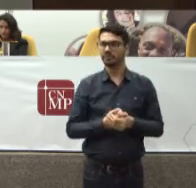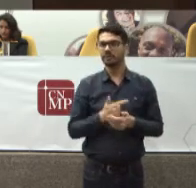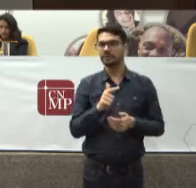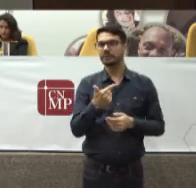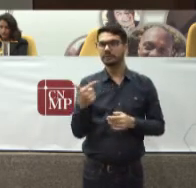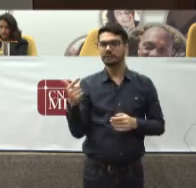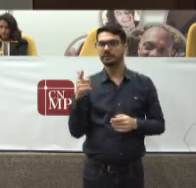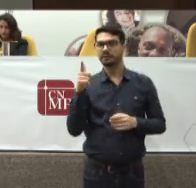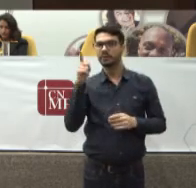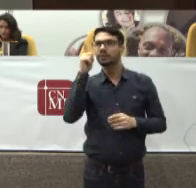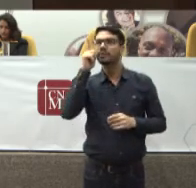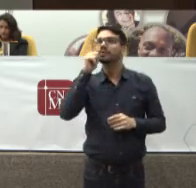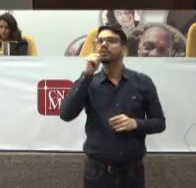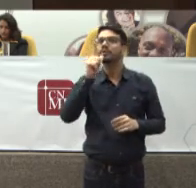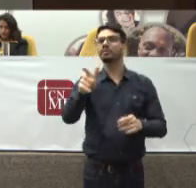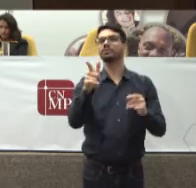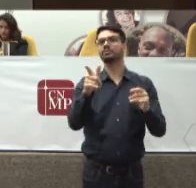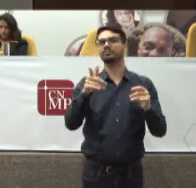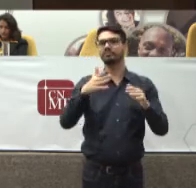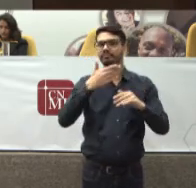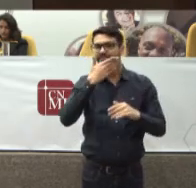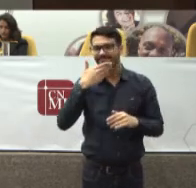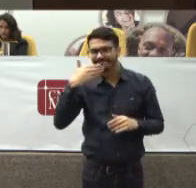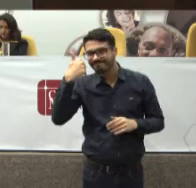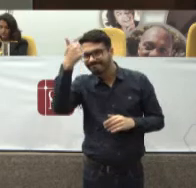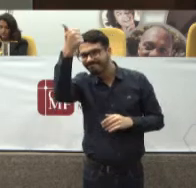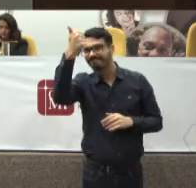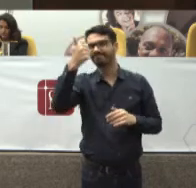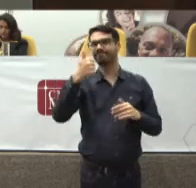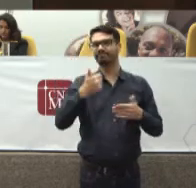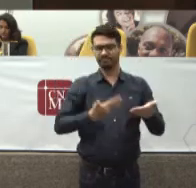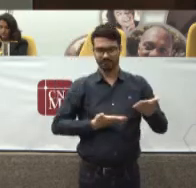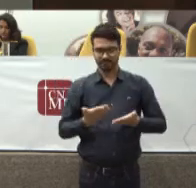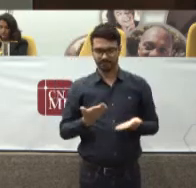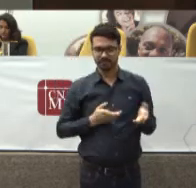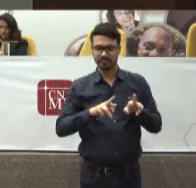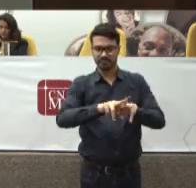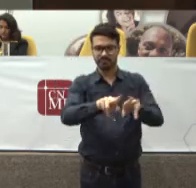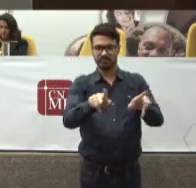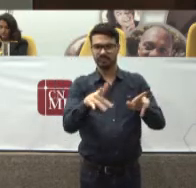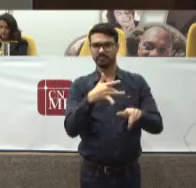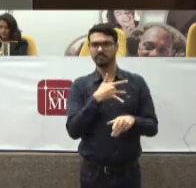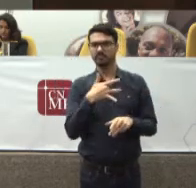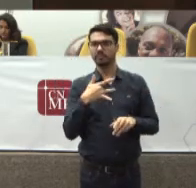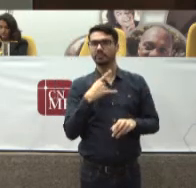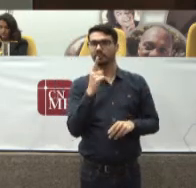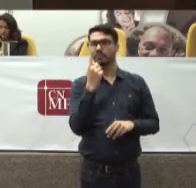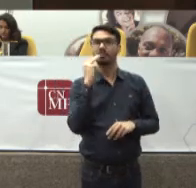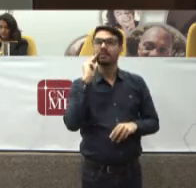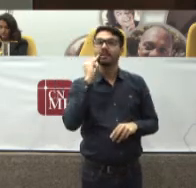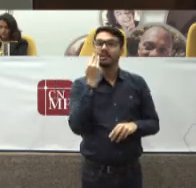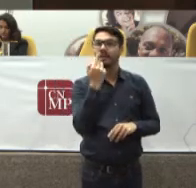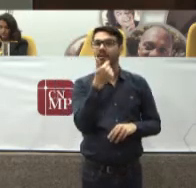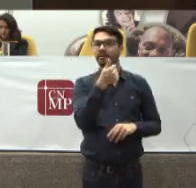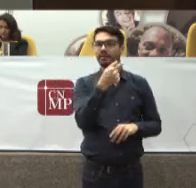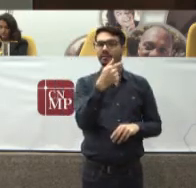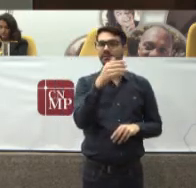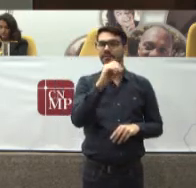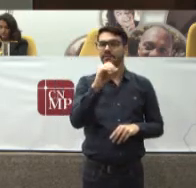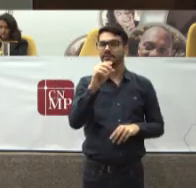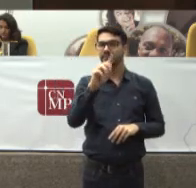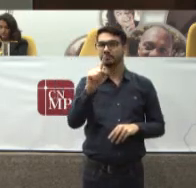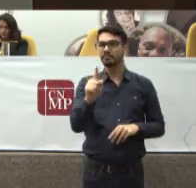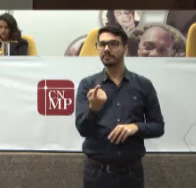conseguido Êxito Na melhoria Da prestação Do serviço Da saúde Um milhão E setecentos mil Ações em